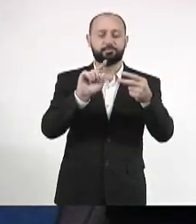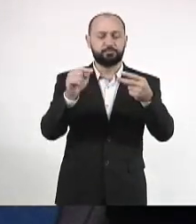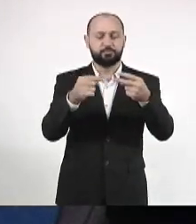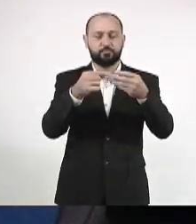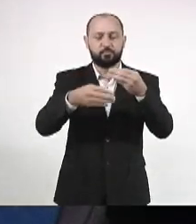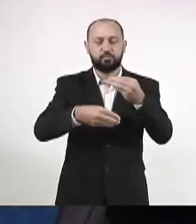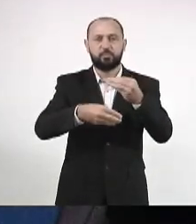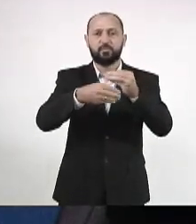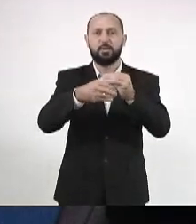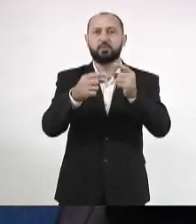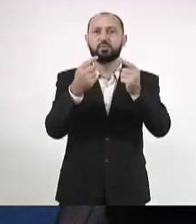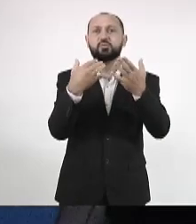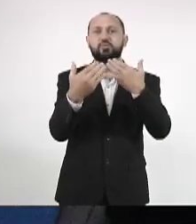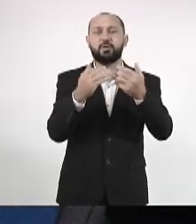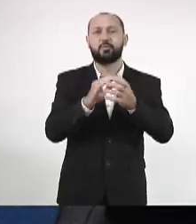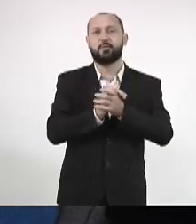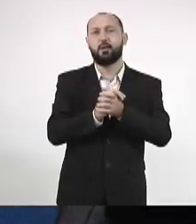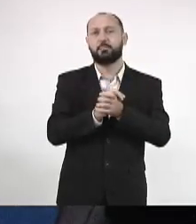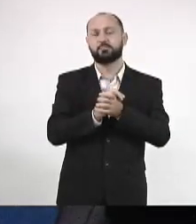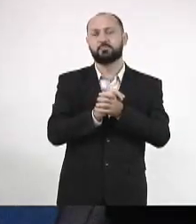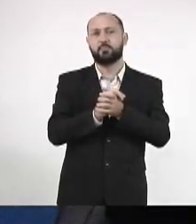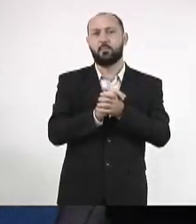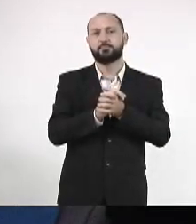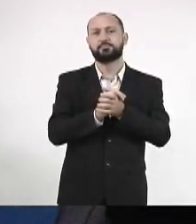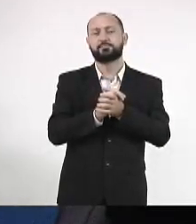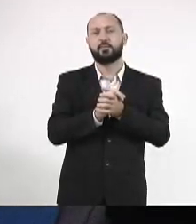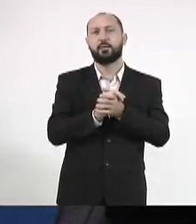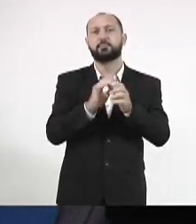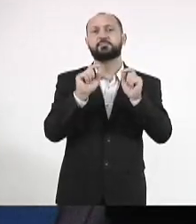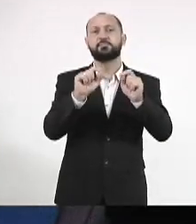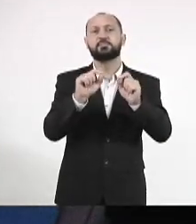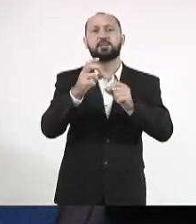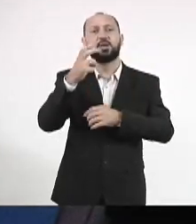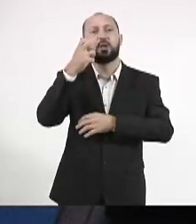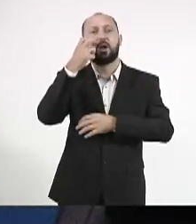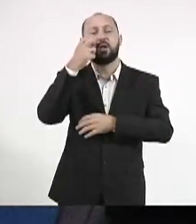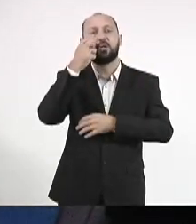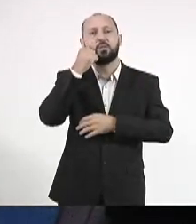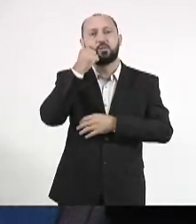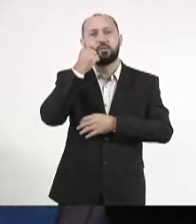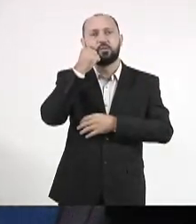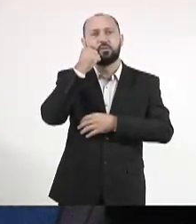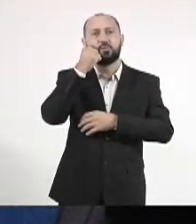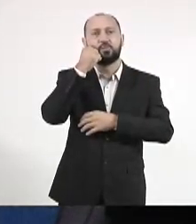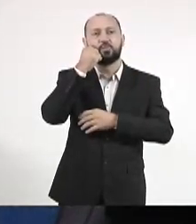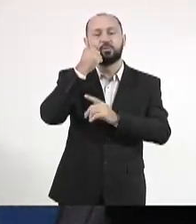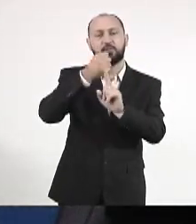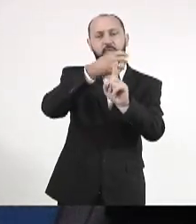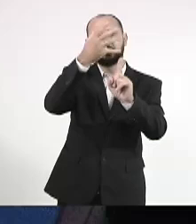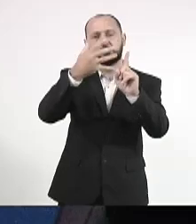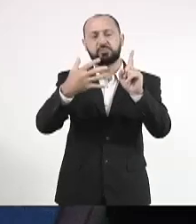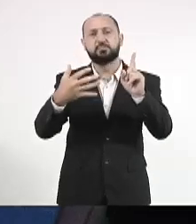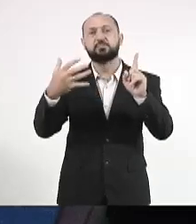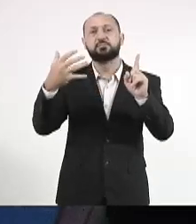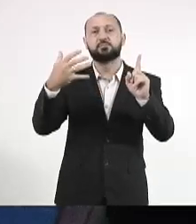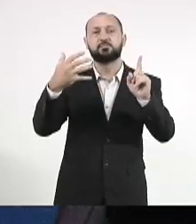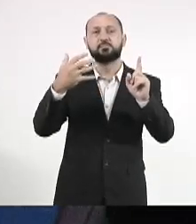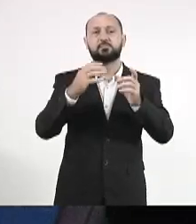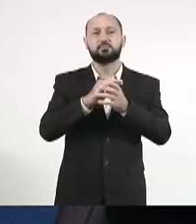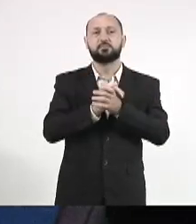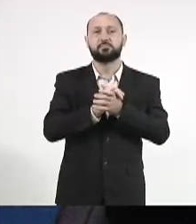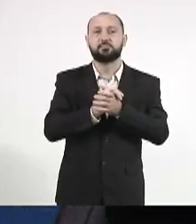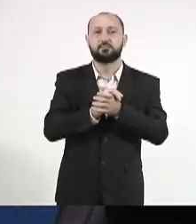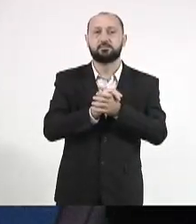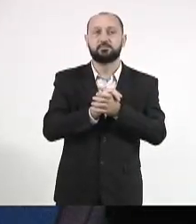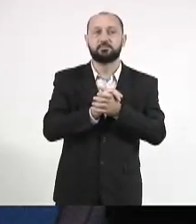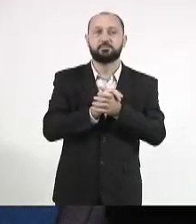aqui na discussão. quem lucra com os penduricalhos? Vossa